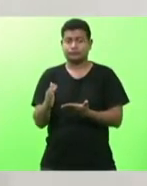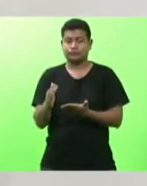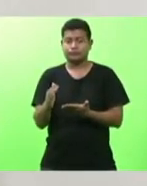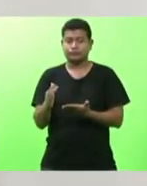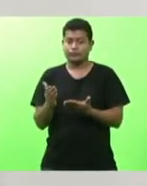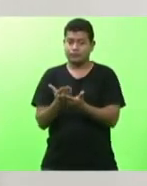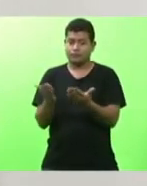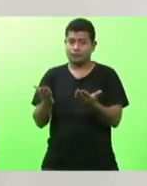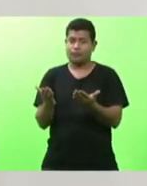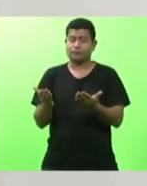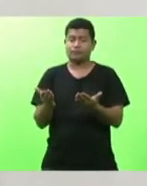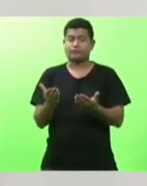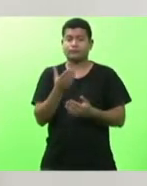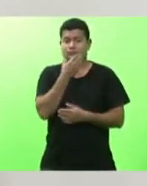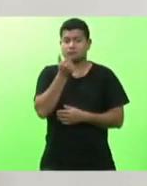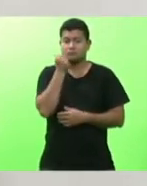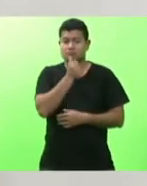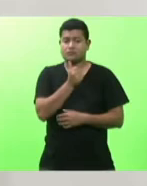das senhoras